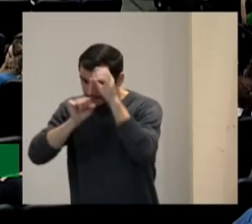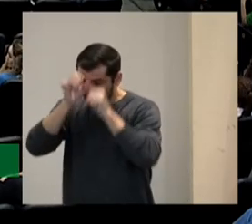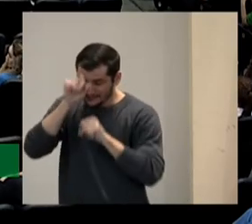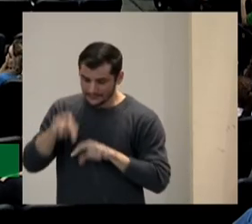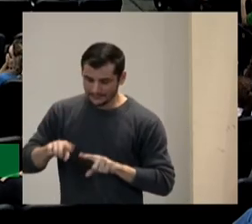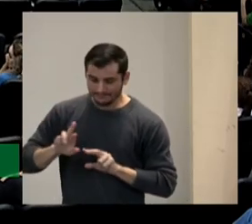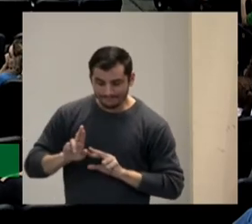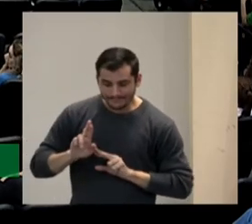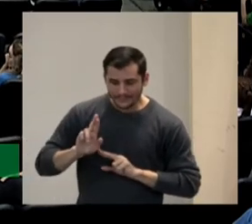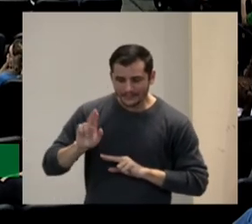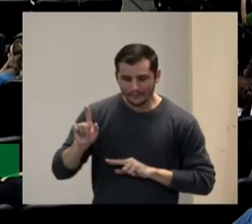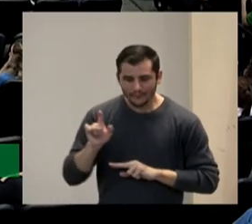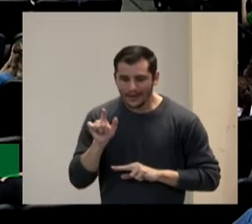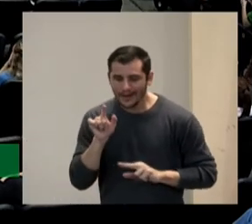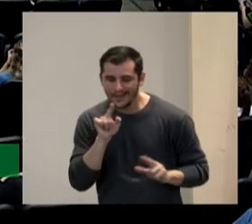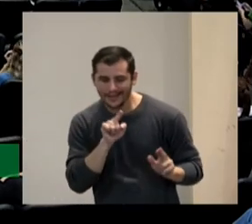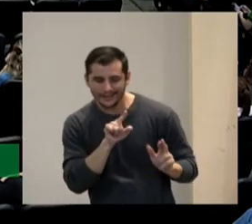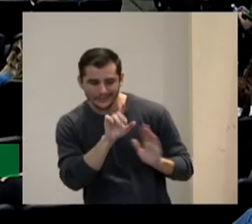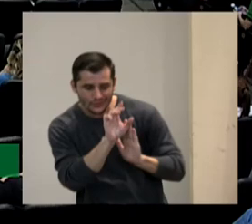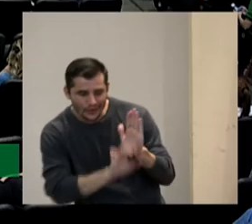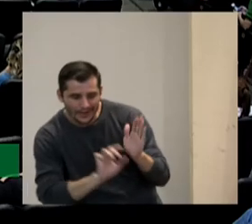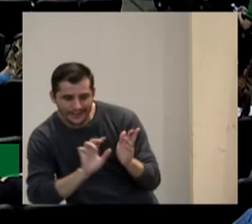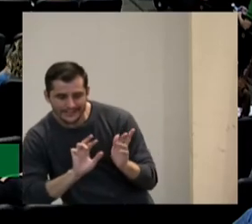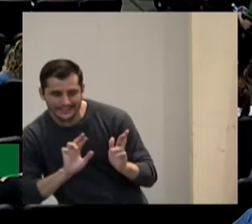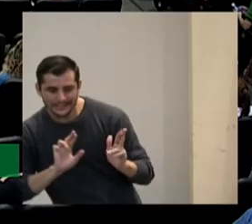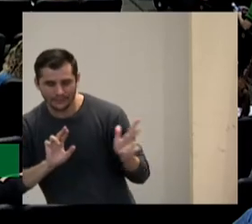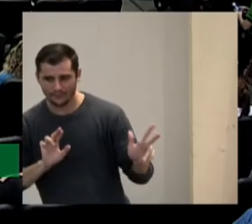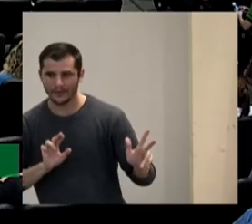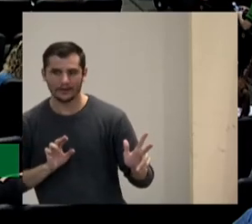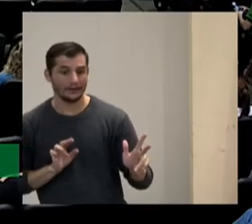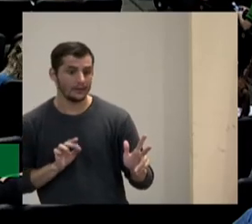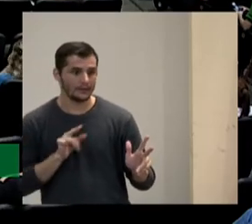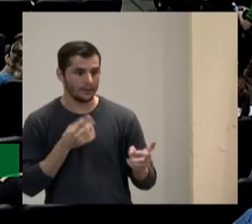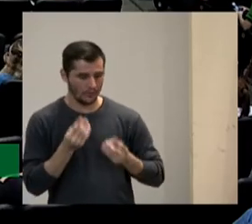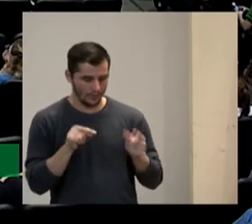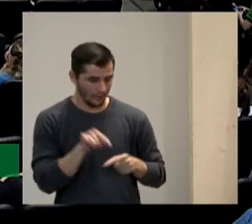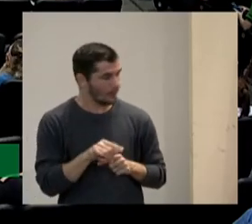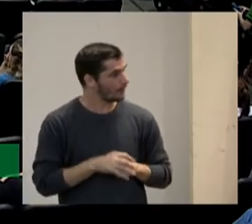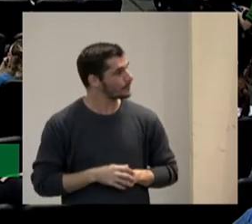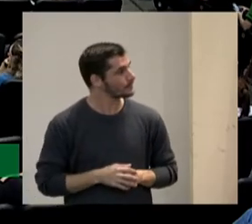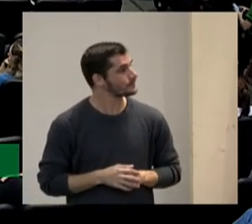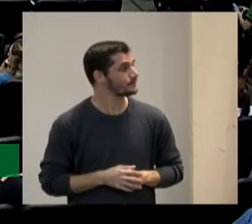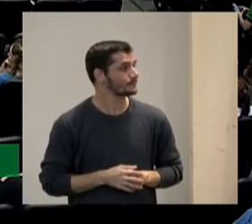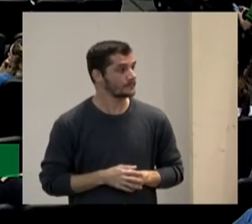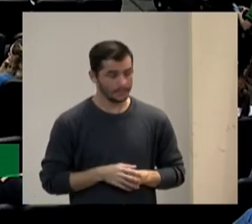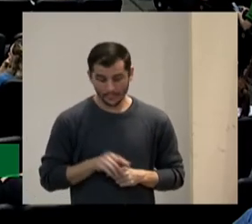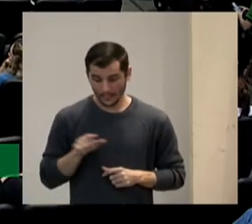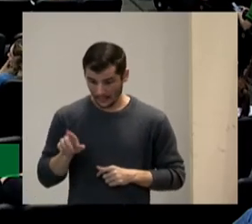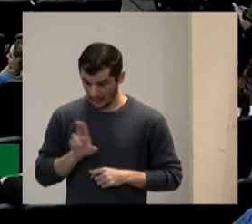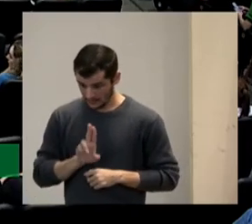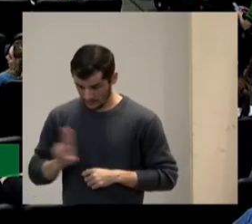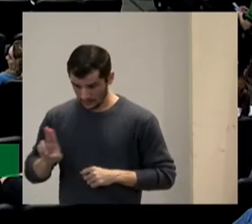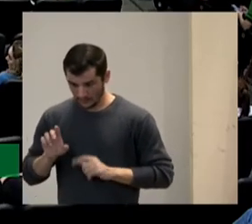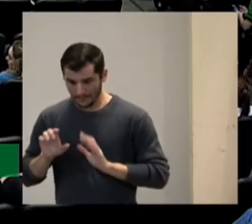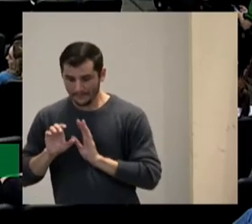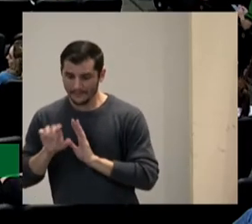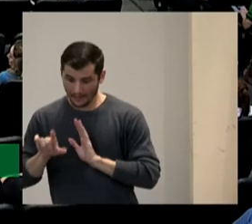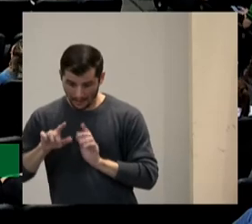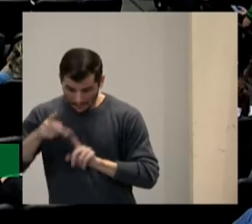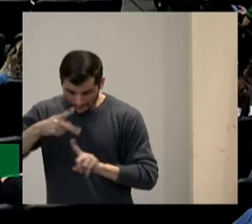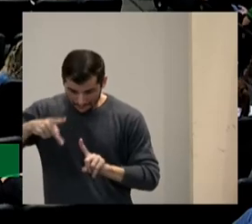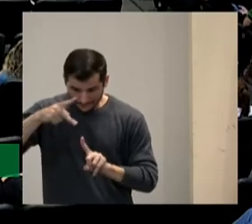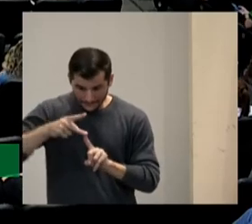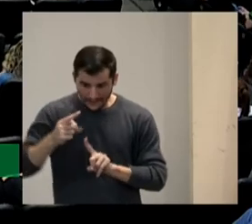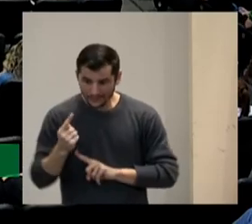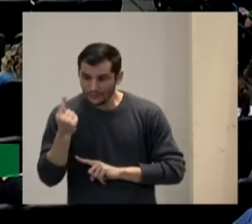diferentemente de uma adaptação curricular de um plano educacional individualizado como o próprio nome indica um plano educacional individualizado é